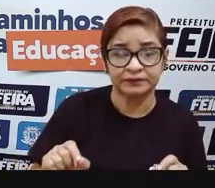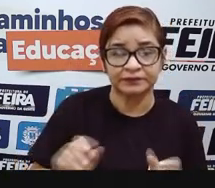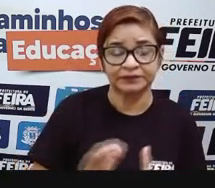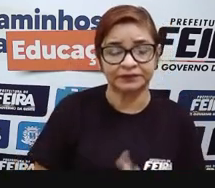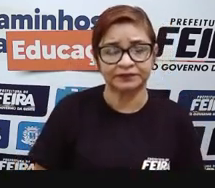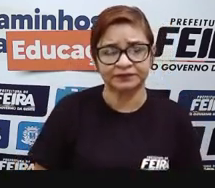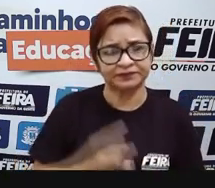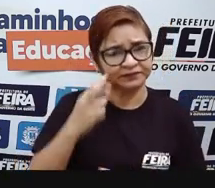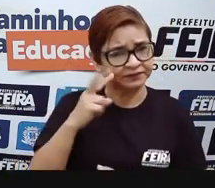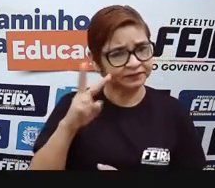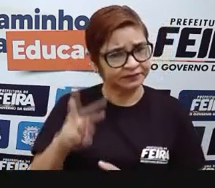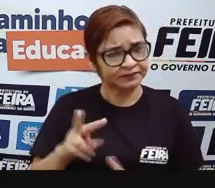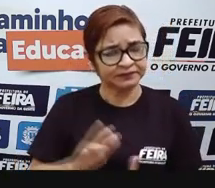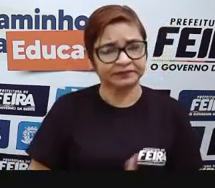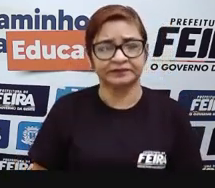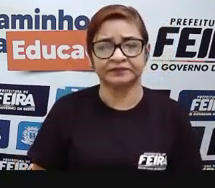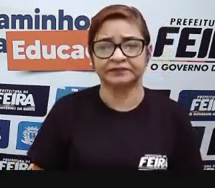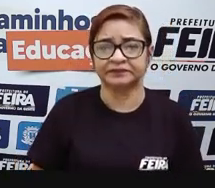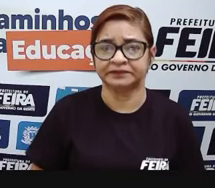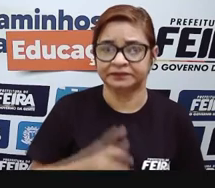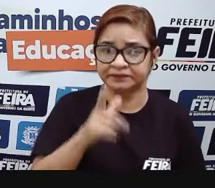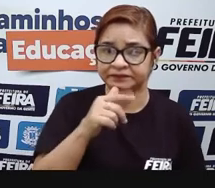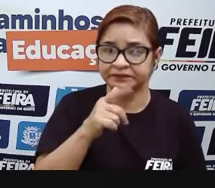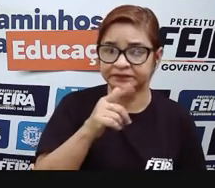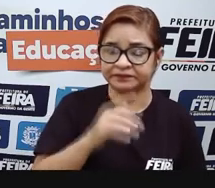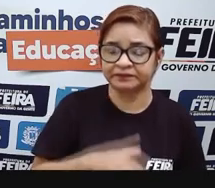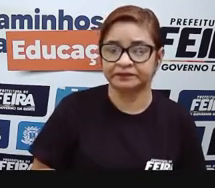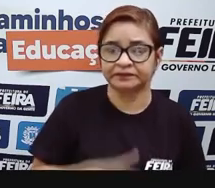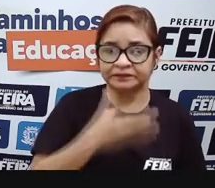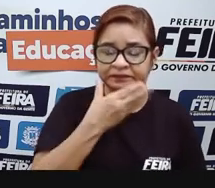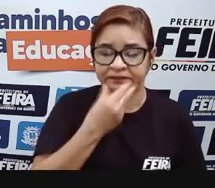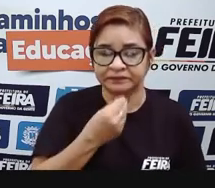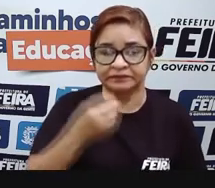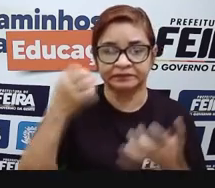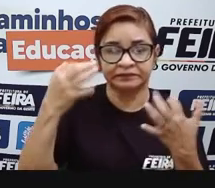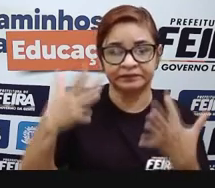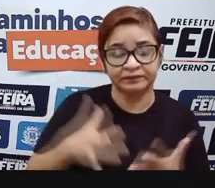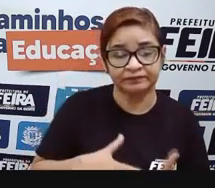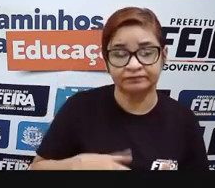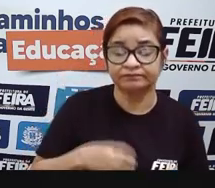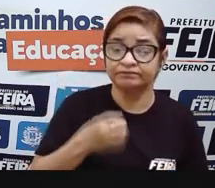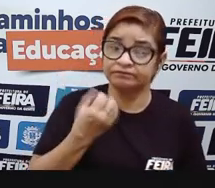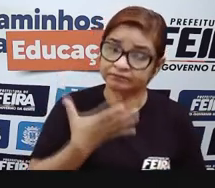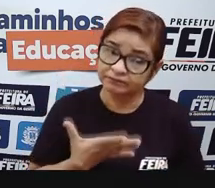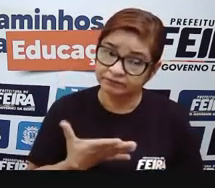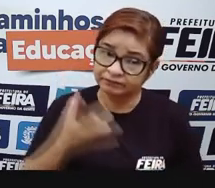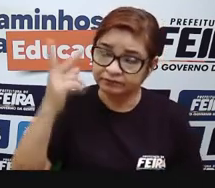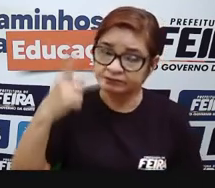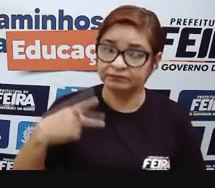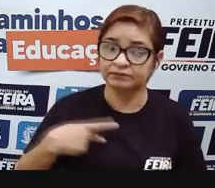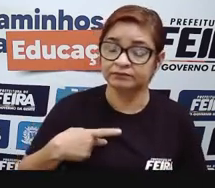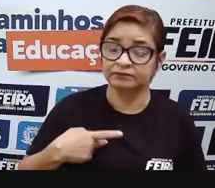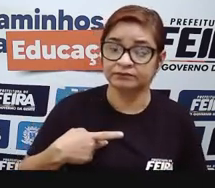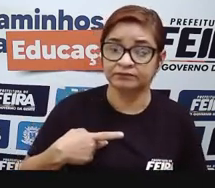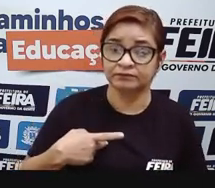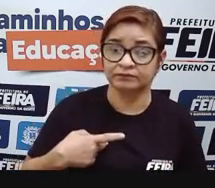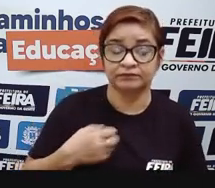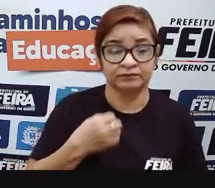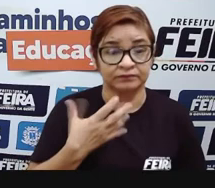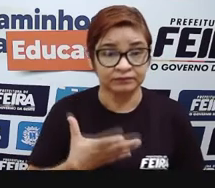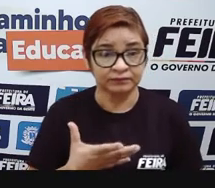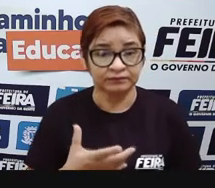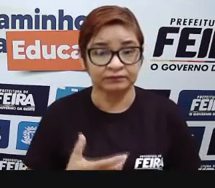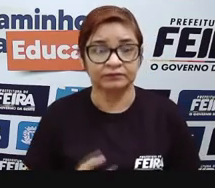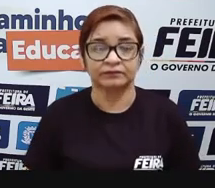viu o rapaz que tava vendendo a água de coco, a água mineral, ele falando, né, que melhorou pra ele, no caso, o comércio dele, que é